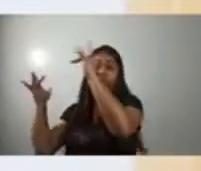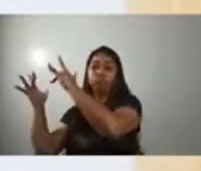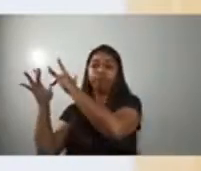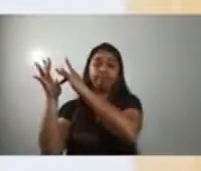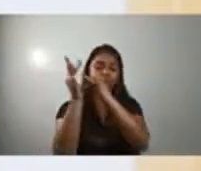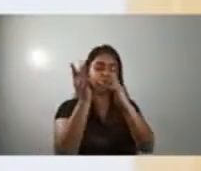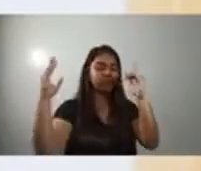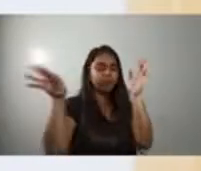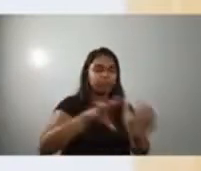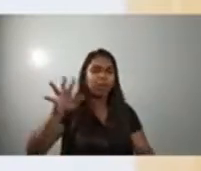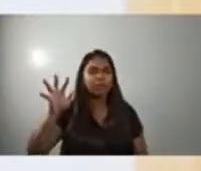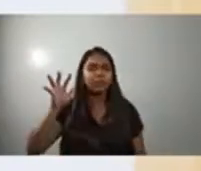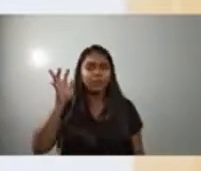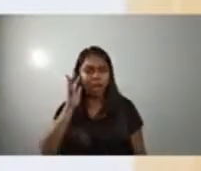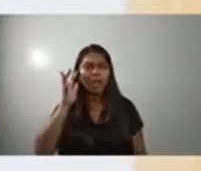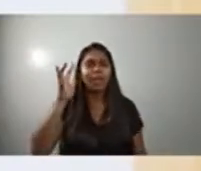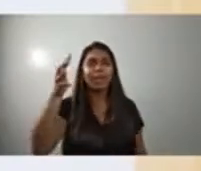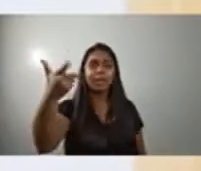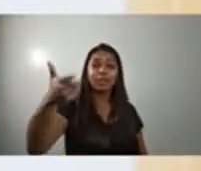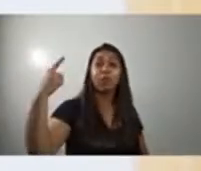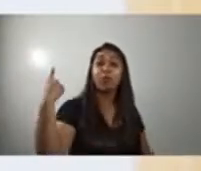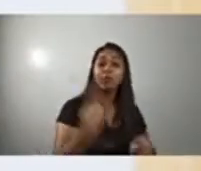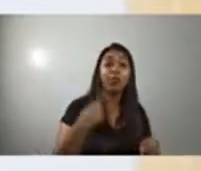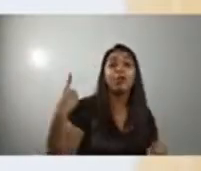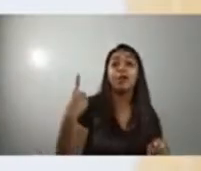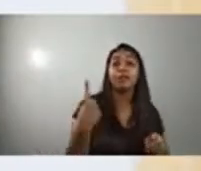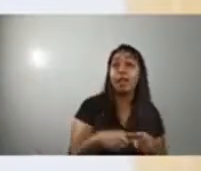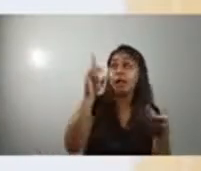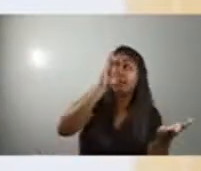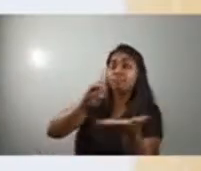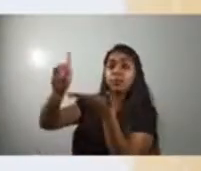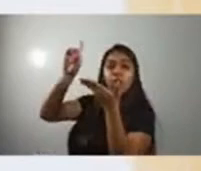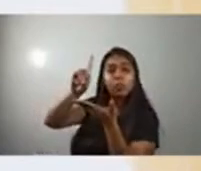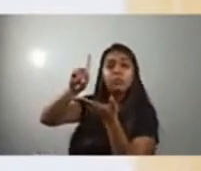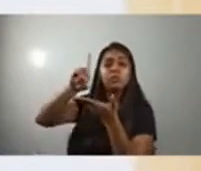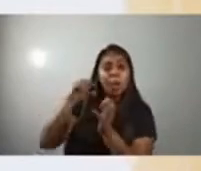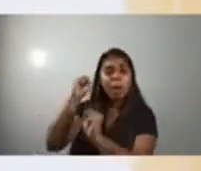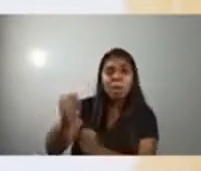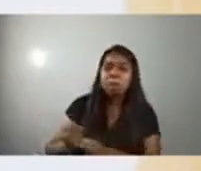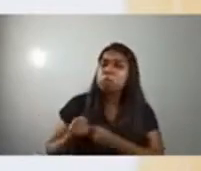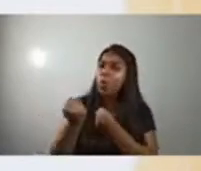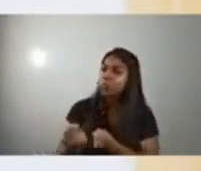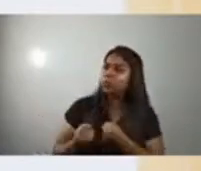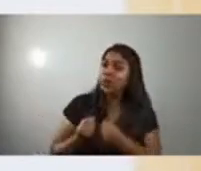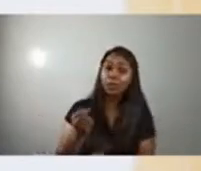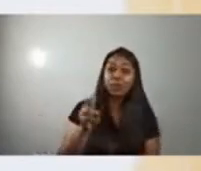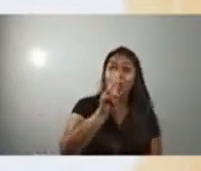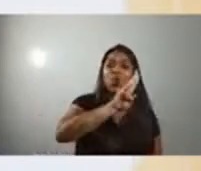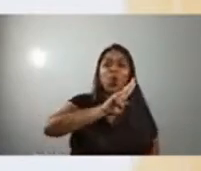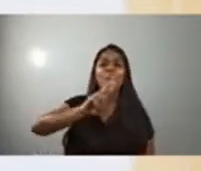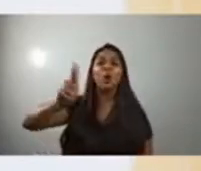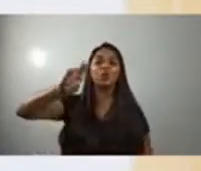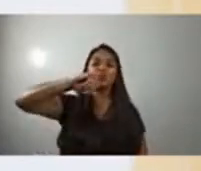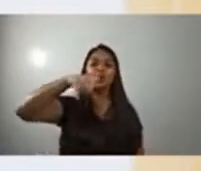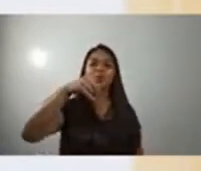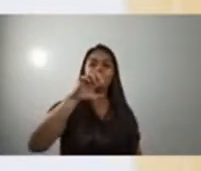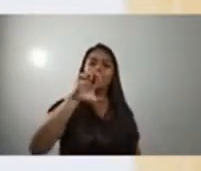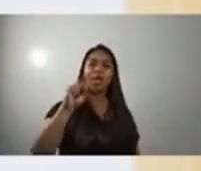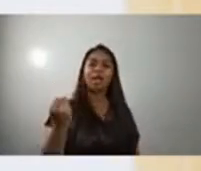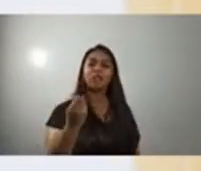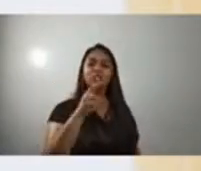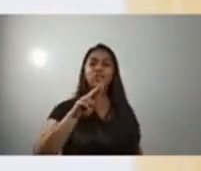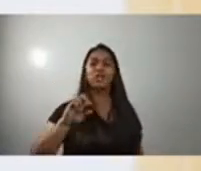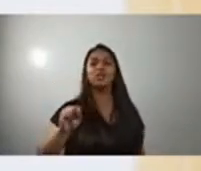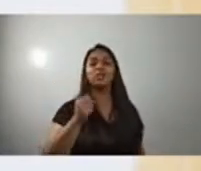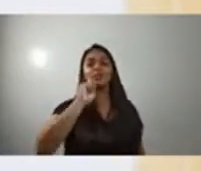Porque Ele é poderoso, o nome dEle é Jesus de Nazaré